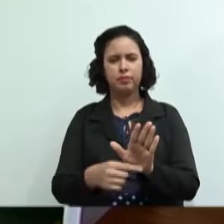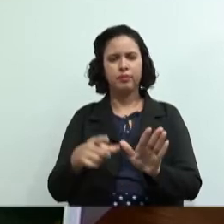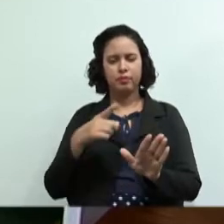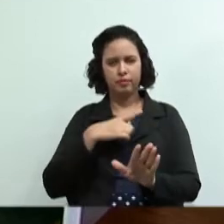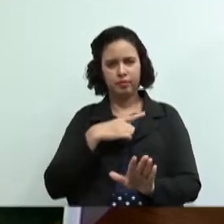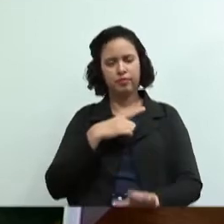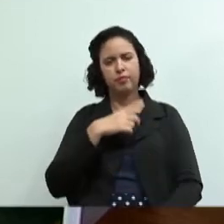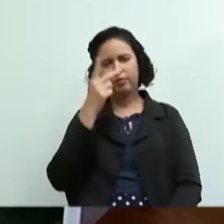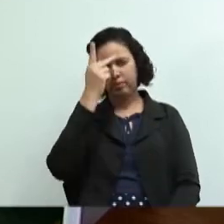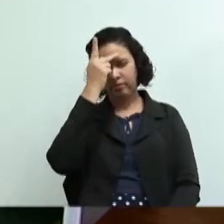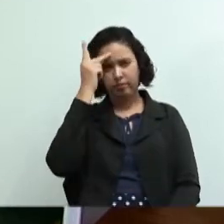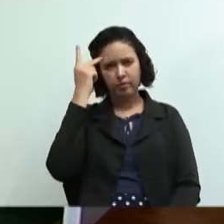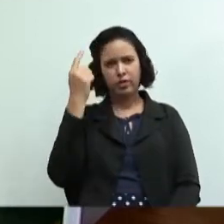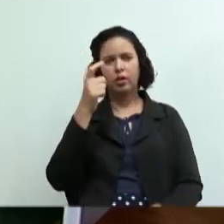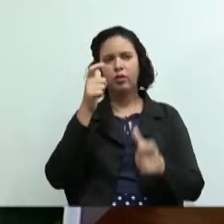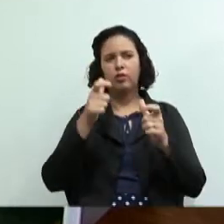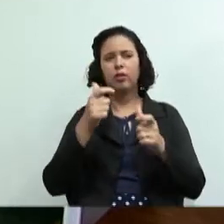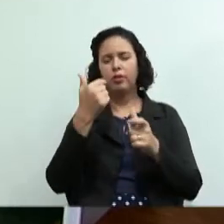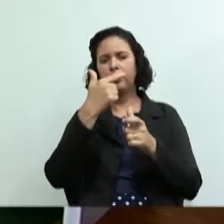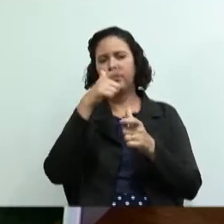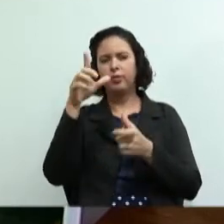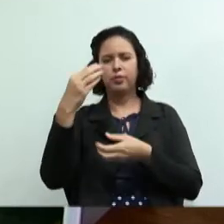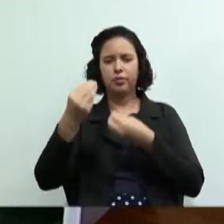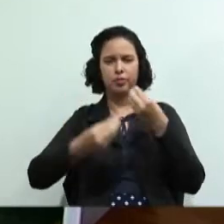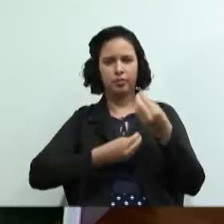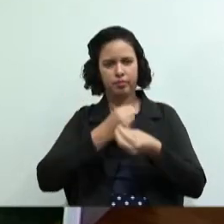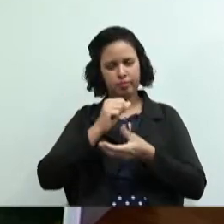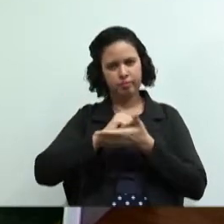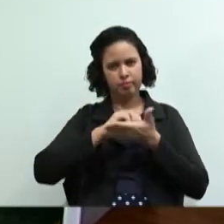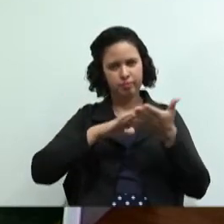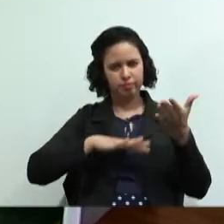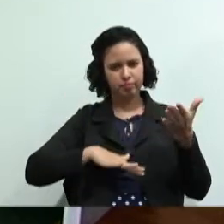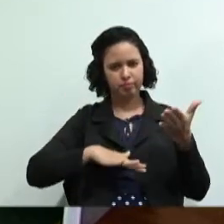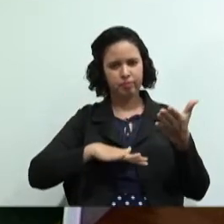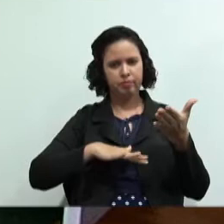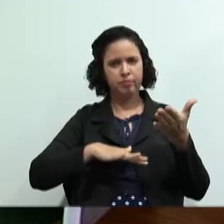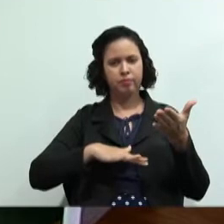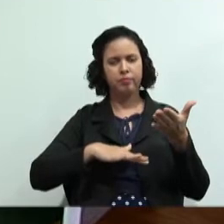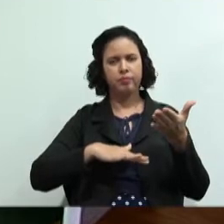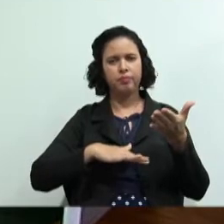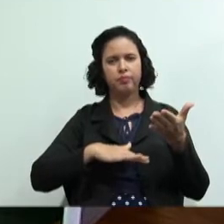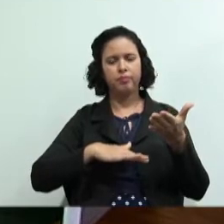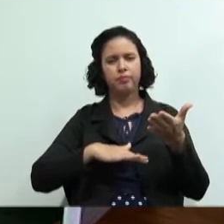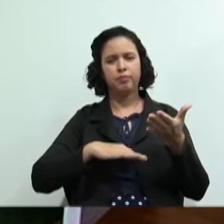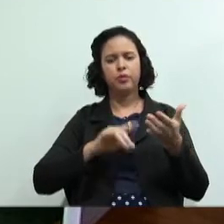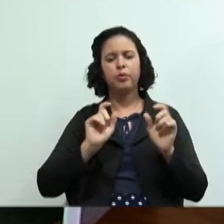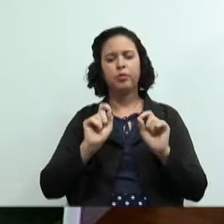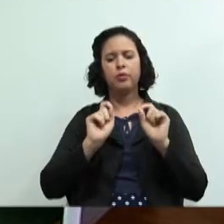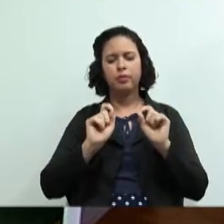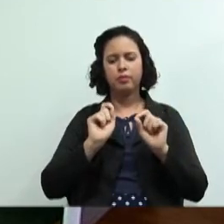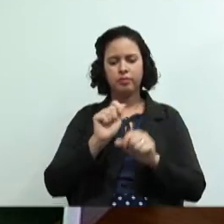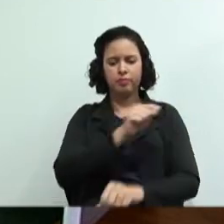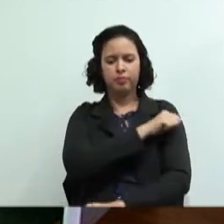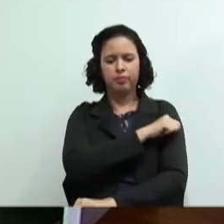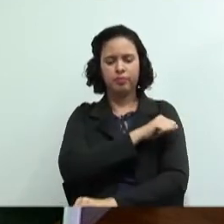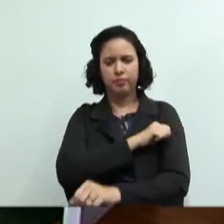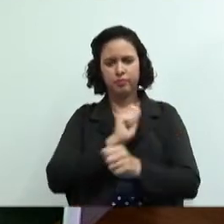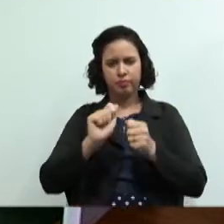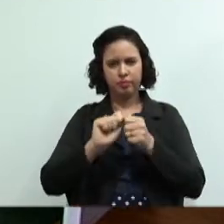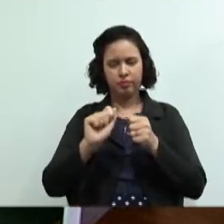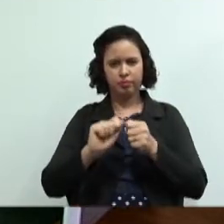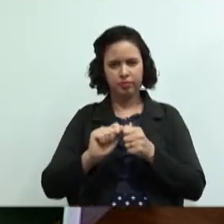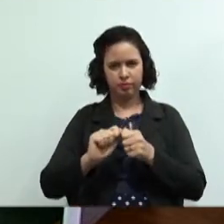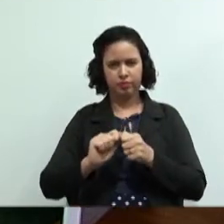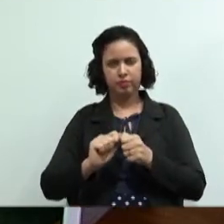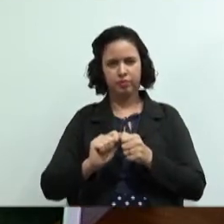fora do estado como é o trabalho do nosso curso de técnico cooperativismo e o que é que os alunos produzem a